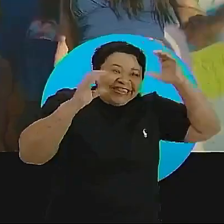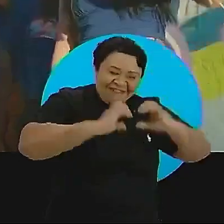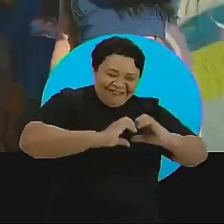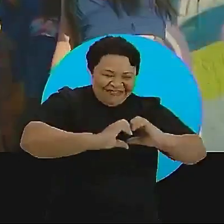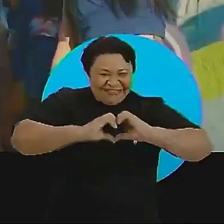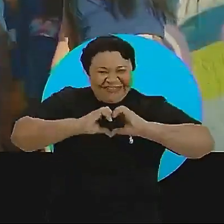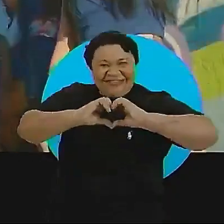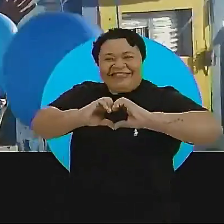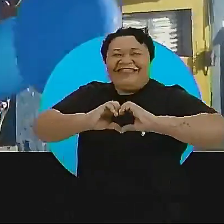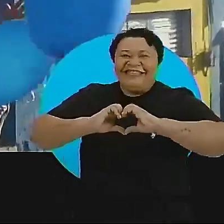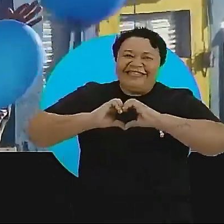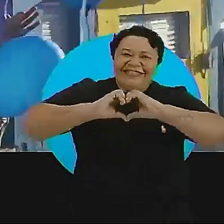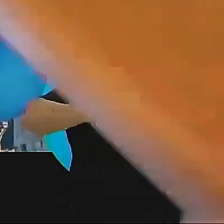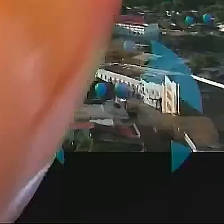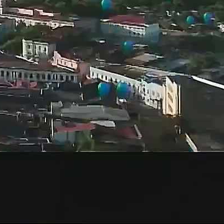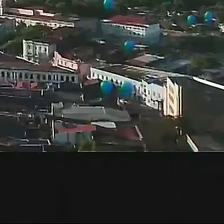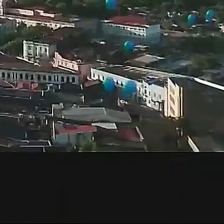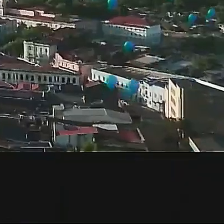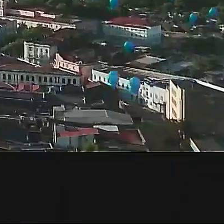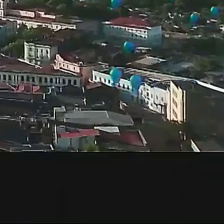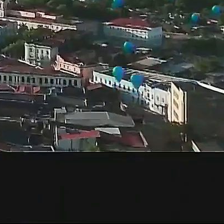coração, João Pessoa!